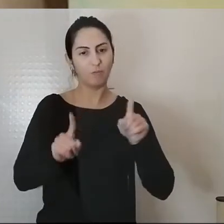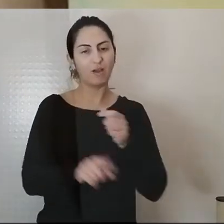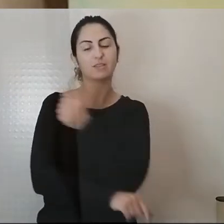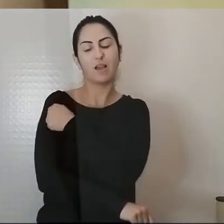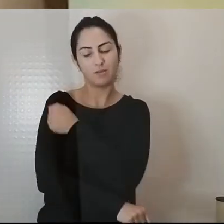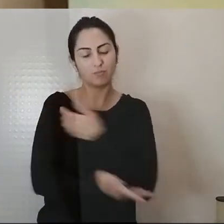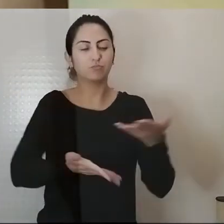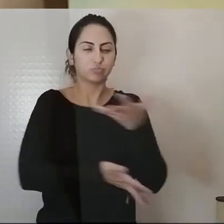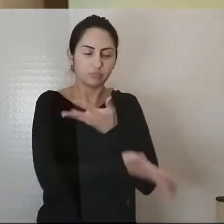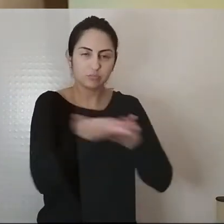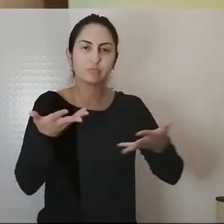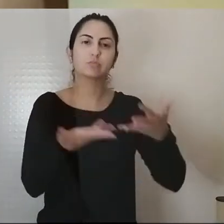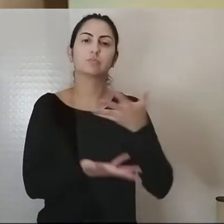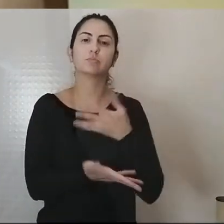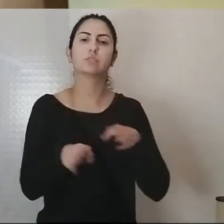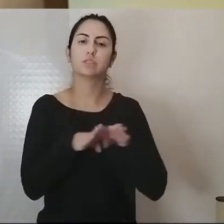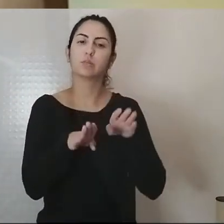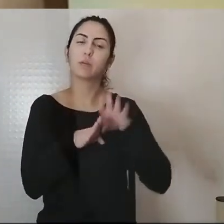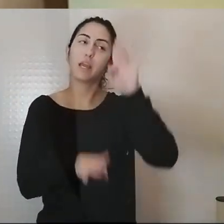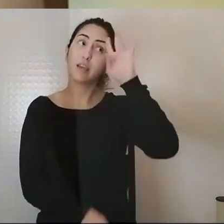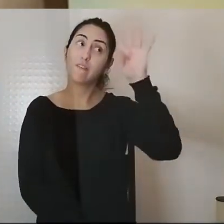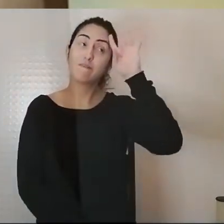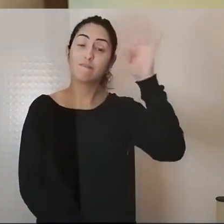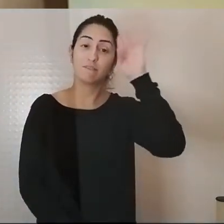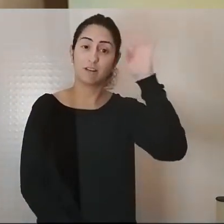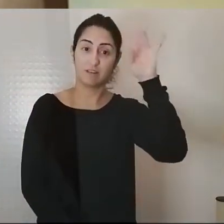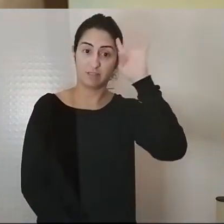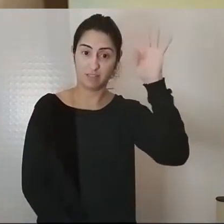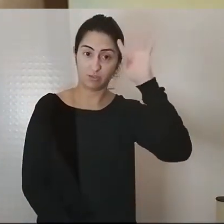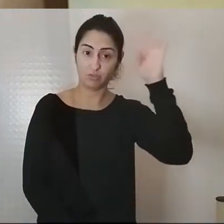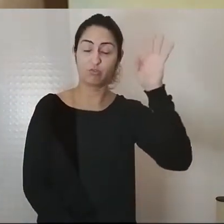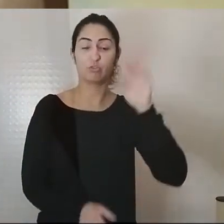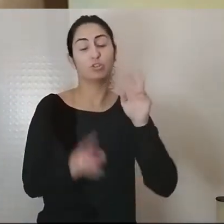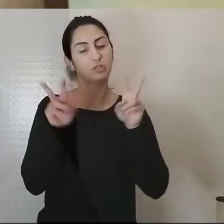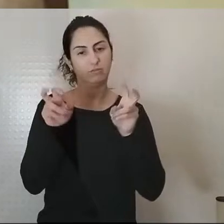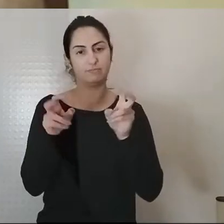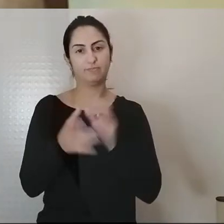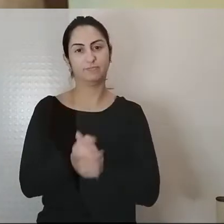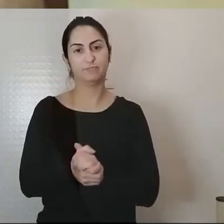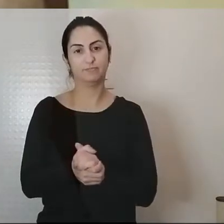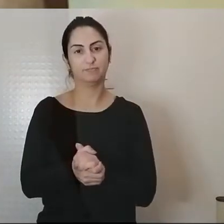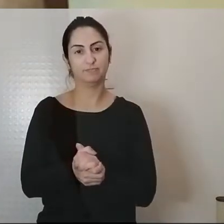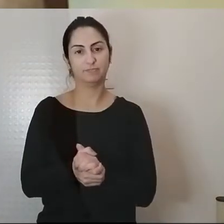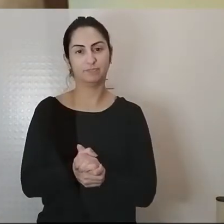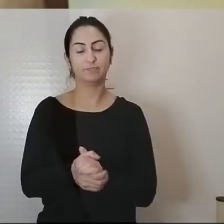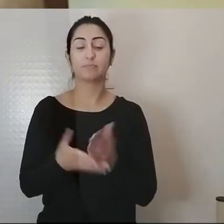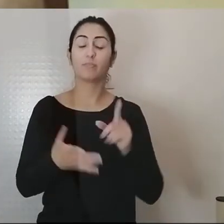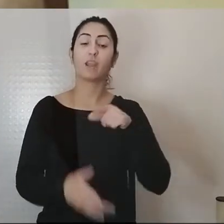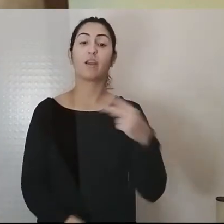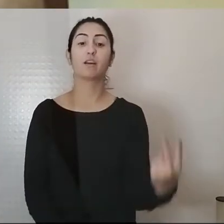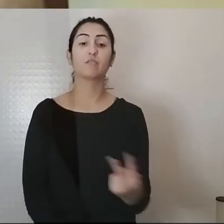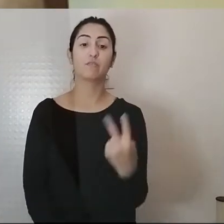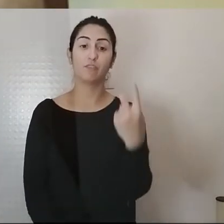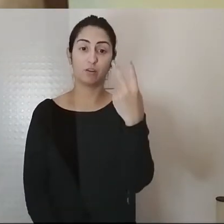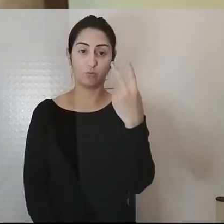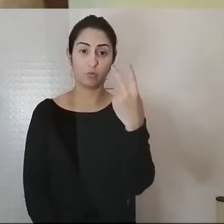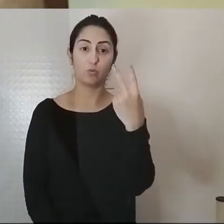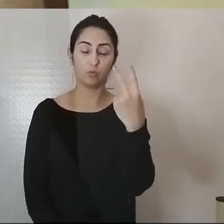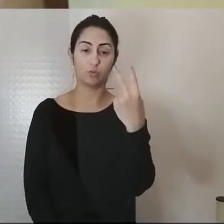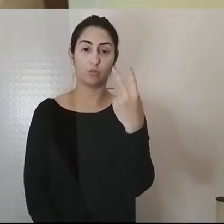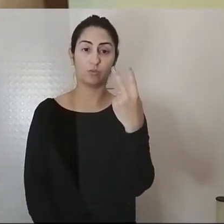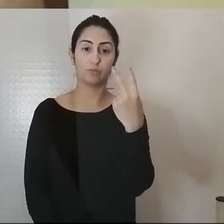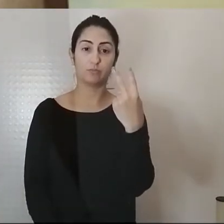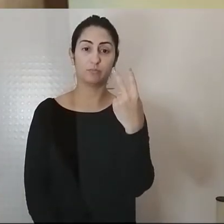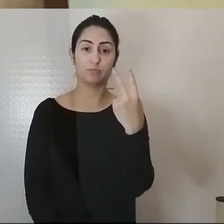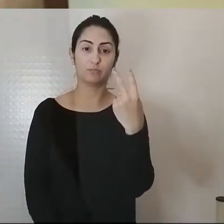envolvidos a refletir sobre este tema. E estes são valores e princípios do humanismo que